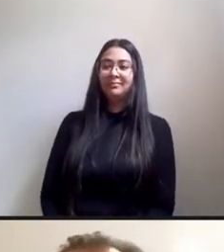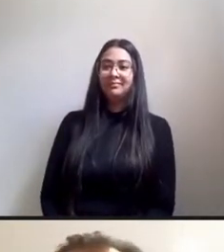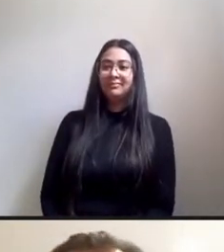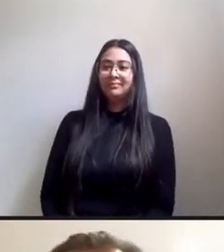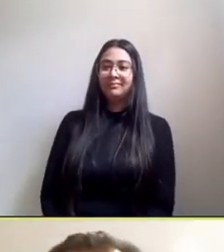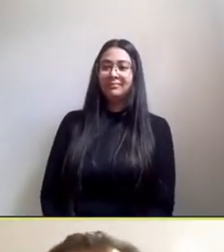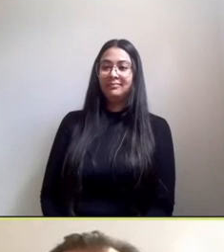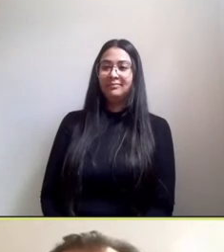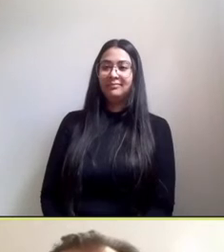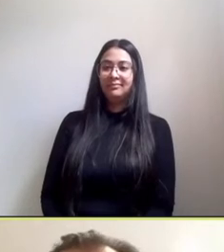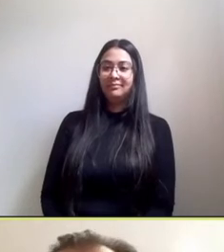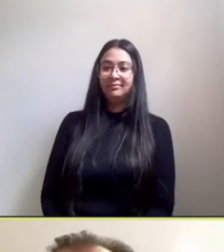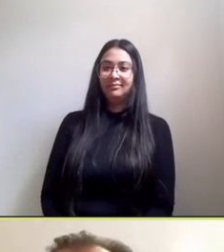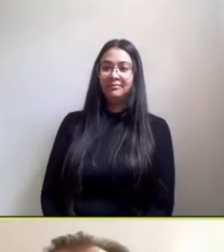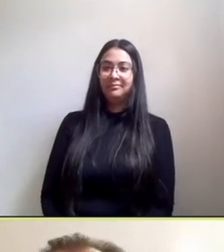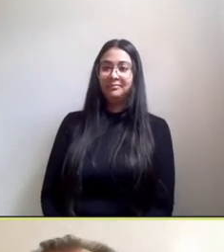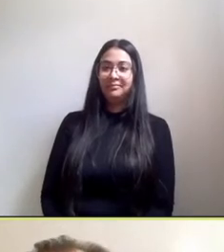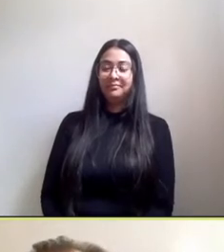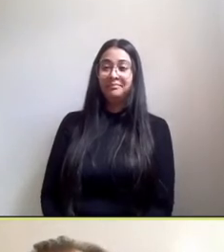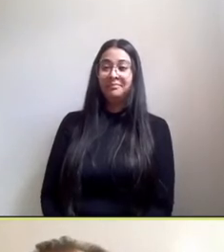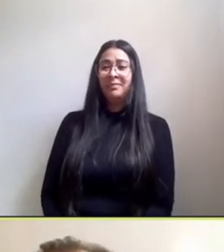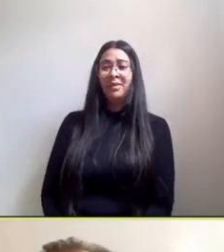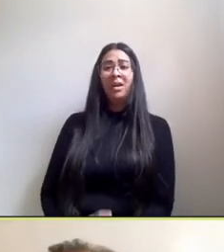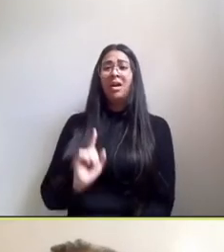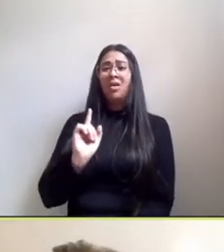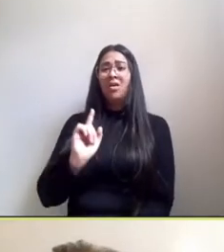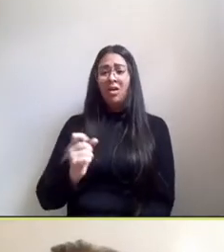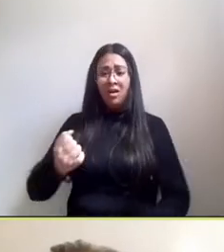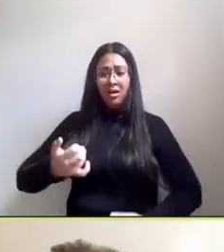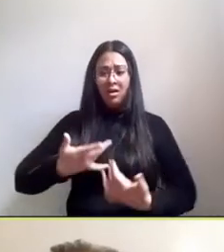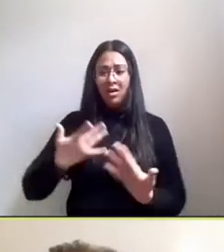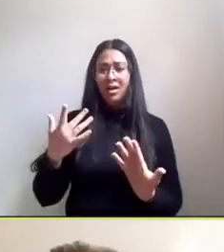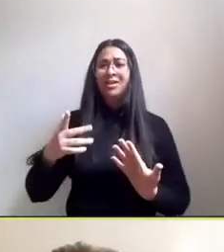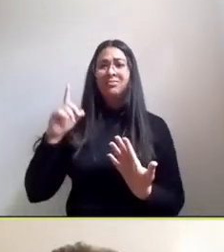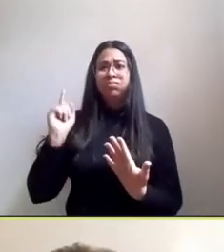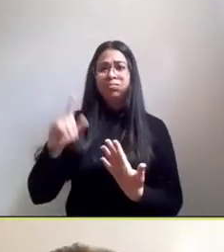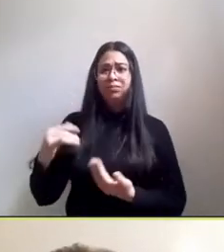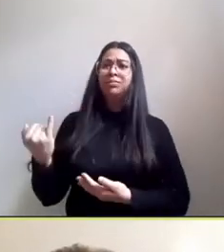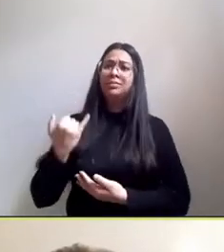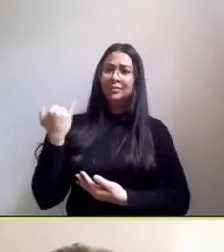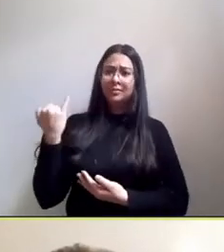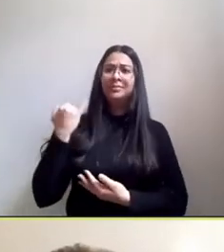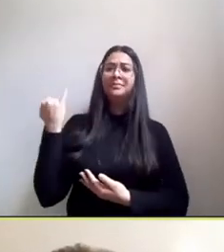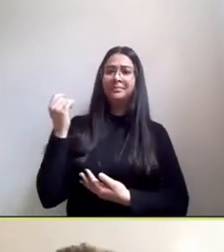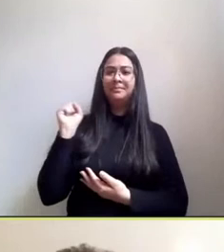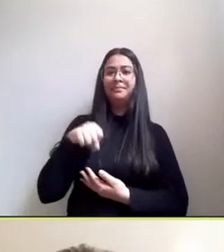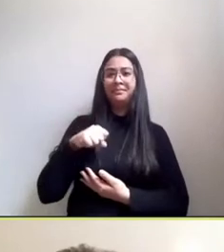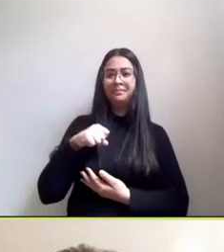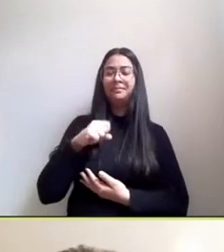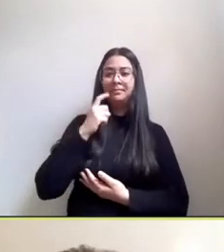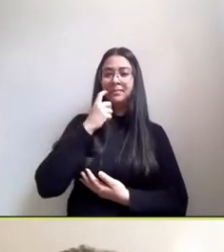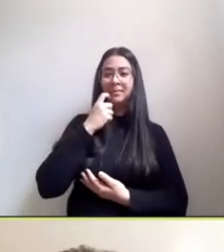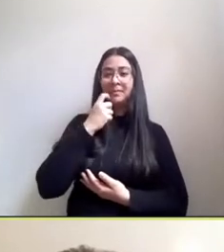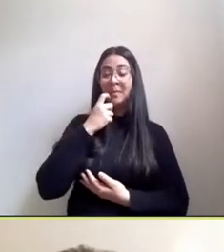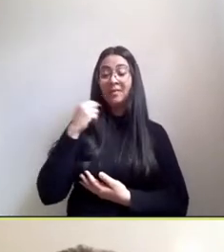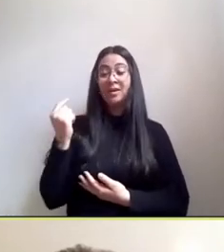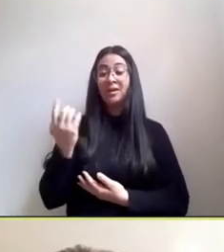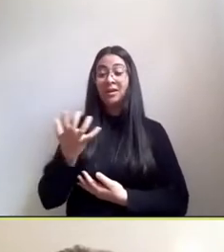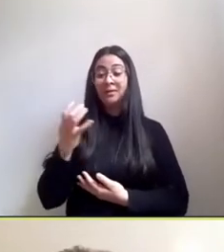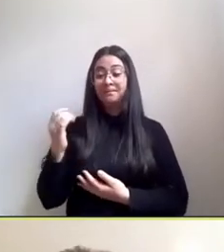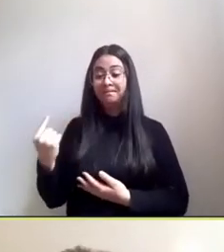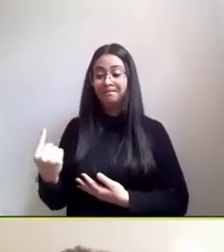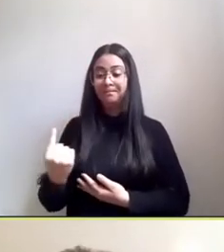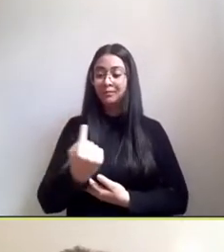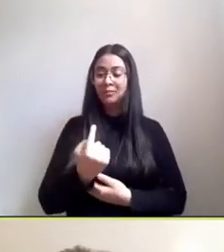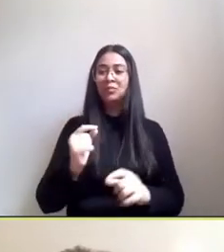eu acho que você falou super importante Luciana eu acho eu só queria adicionar que eu vejo aí não